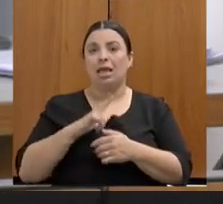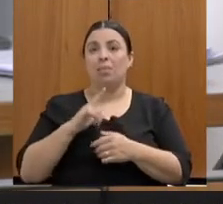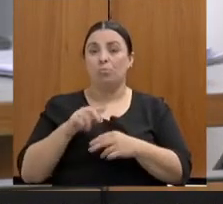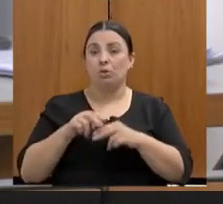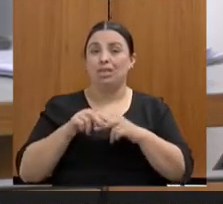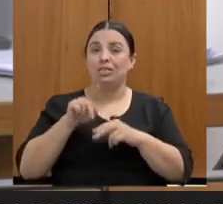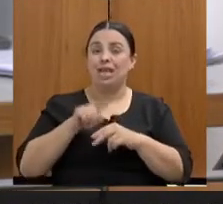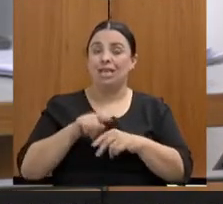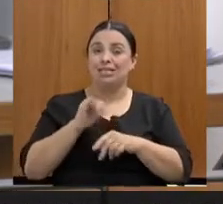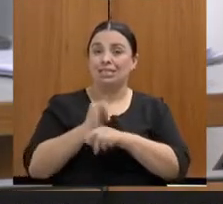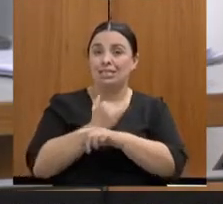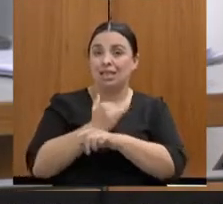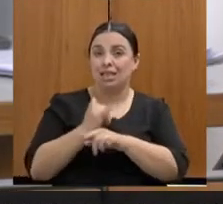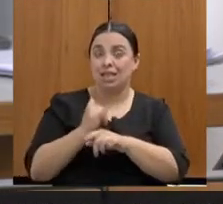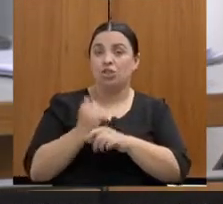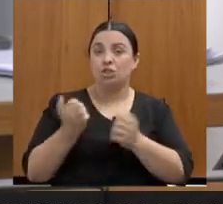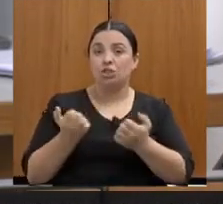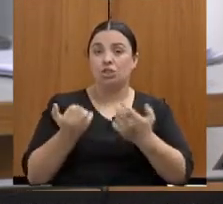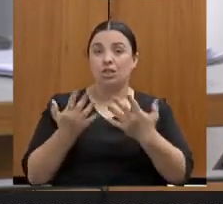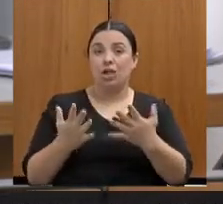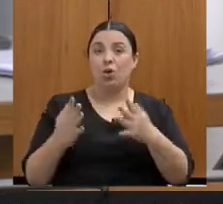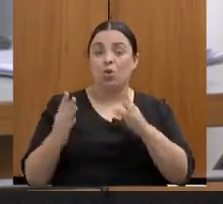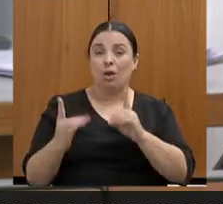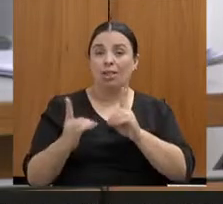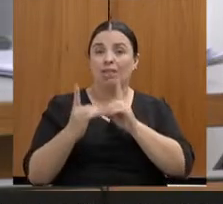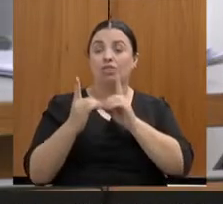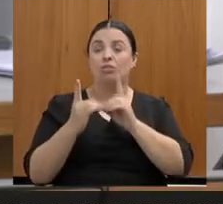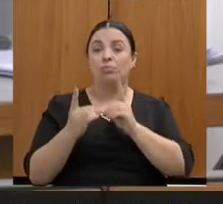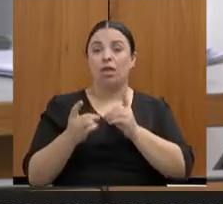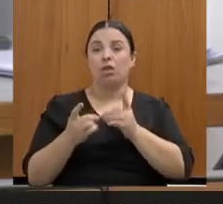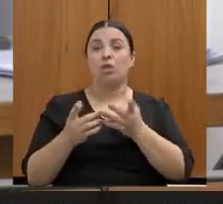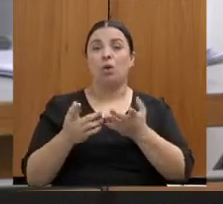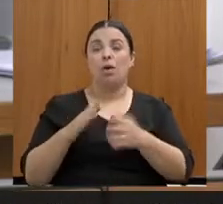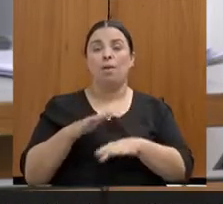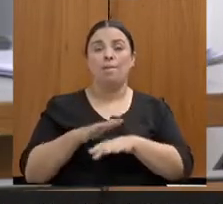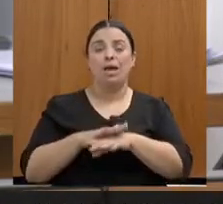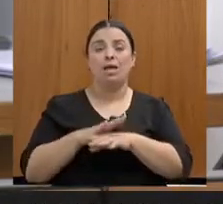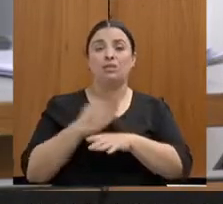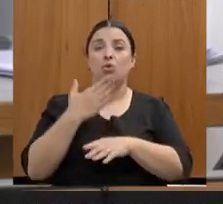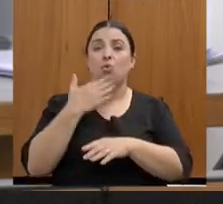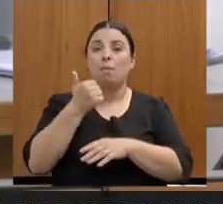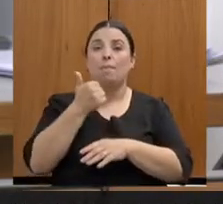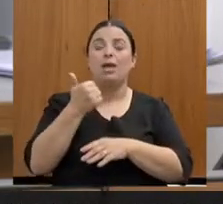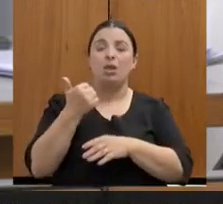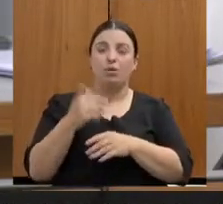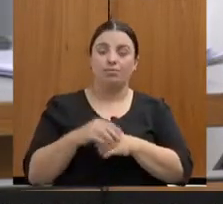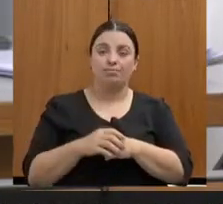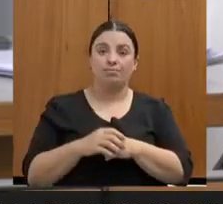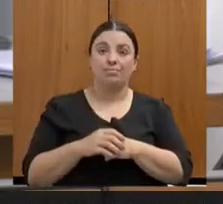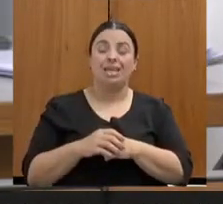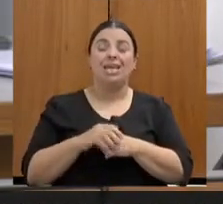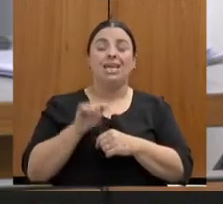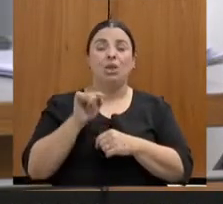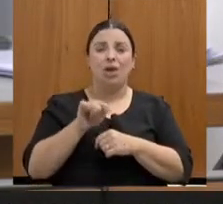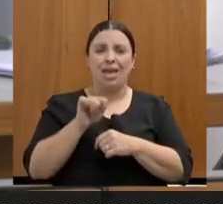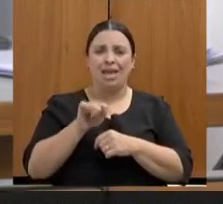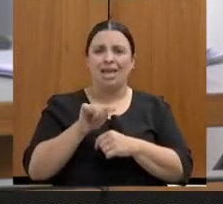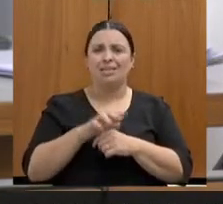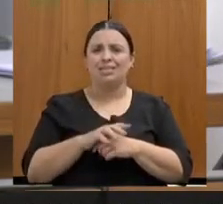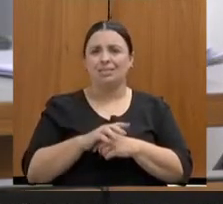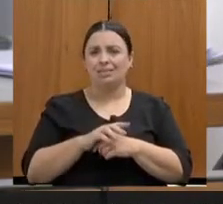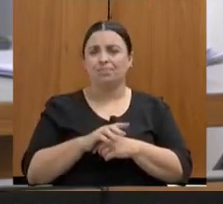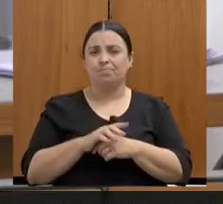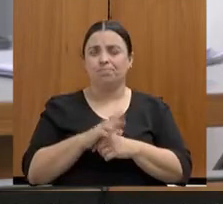de melhoria do atendimento ao público. Em relação às unidades de atendimento à mulher, elas